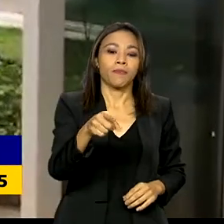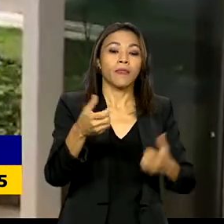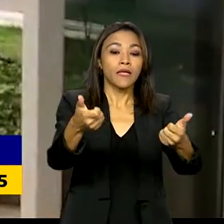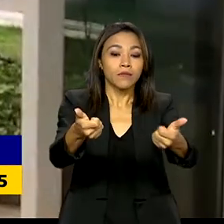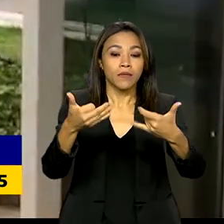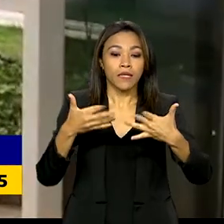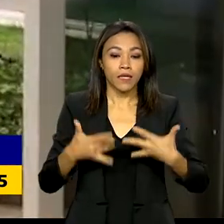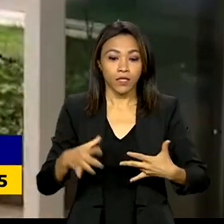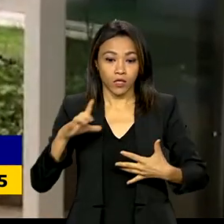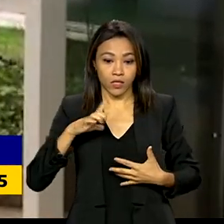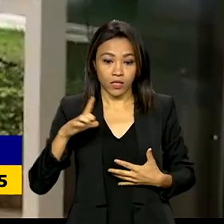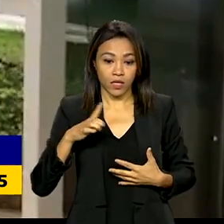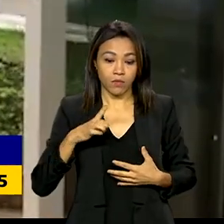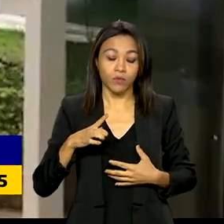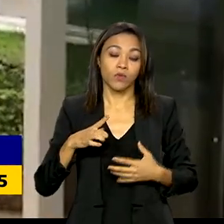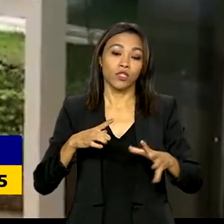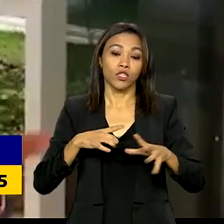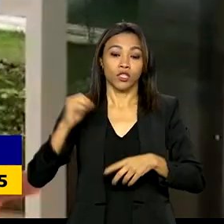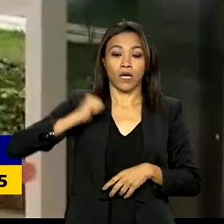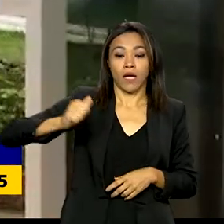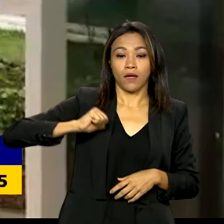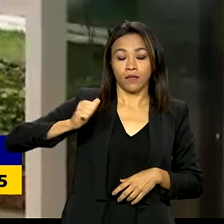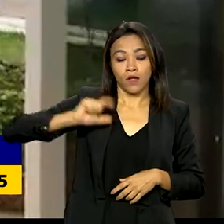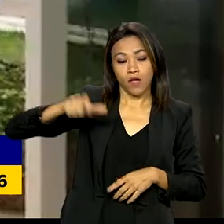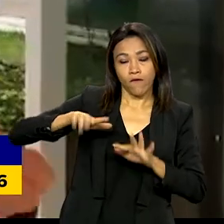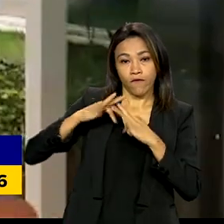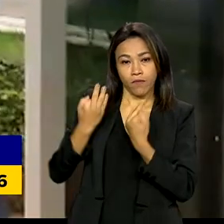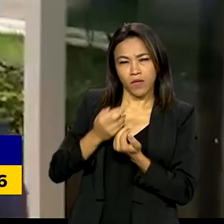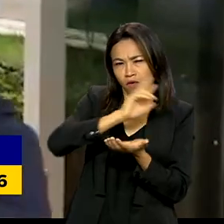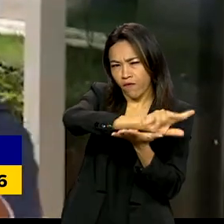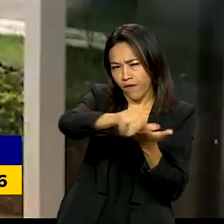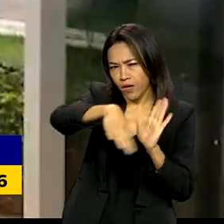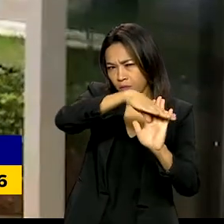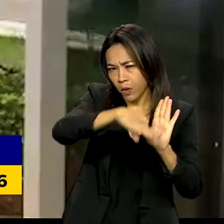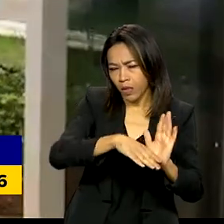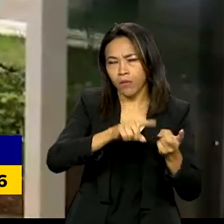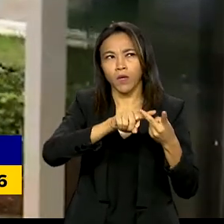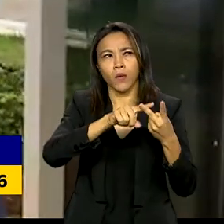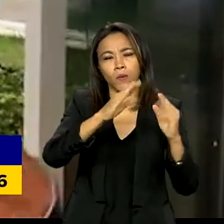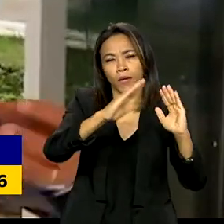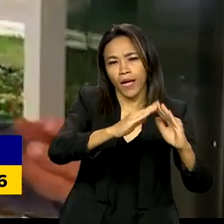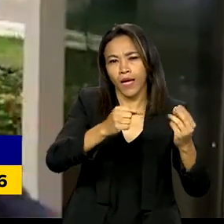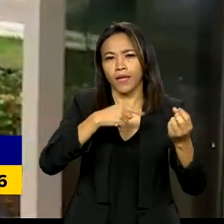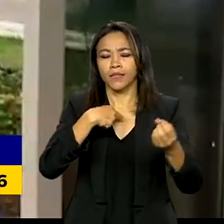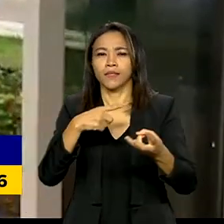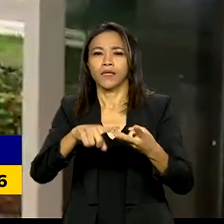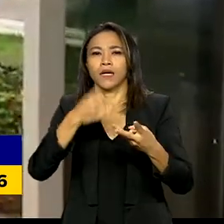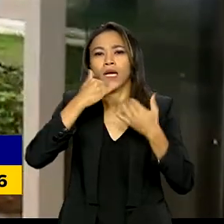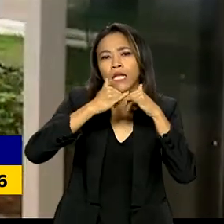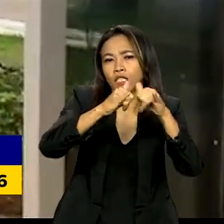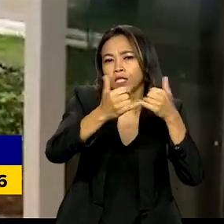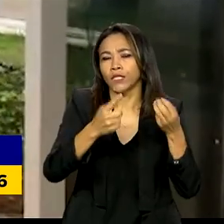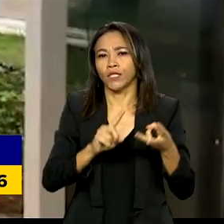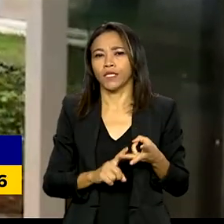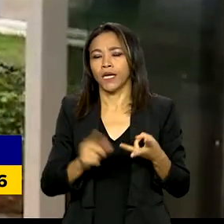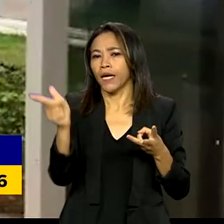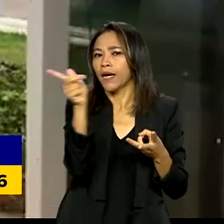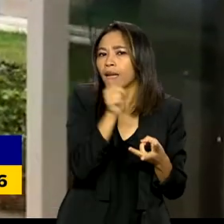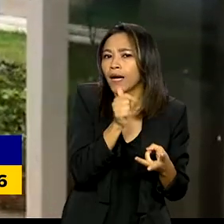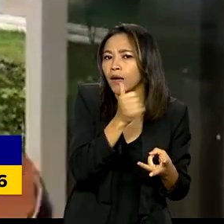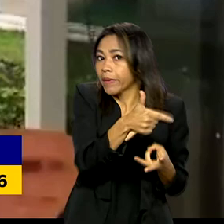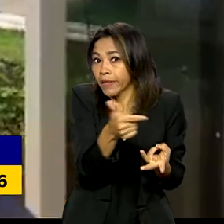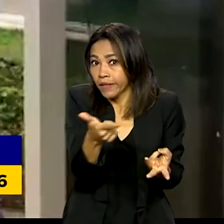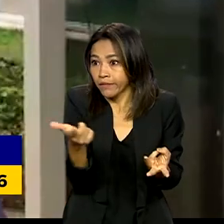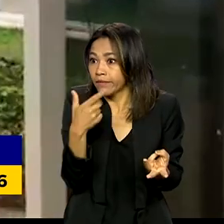integrar o Bolsa Família por vários outros programas, com habitação, energia para quem não tem, água para quem não